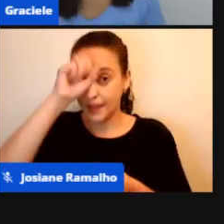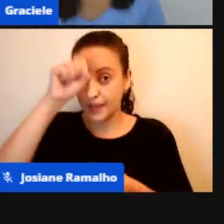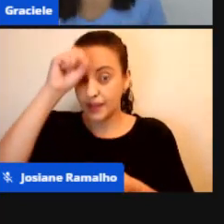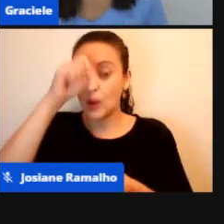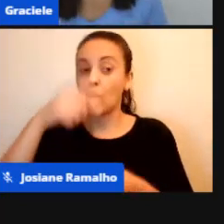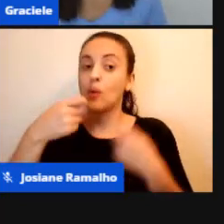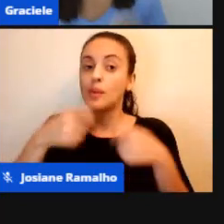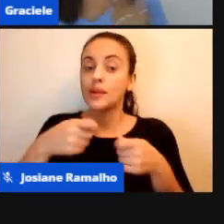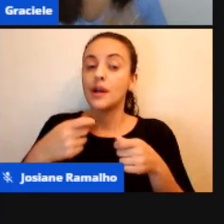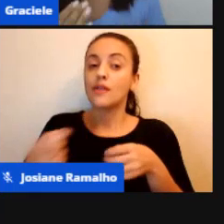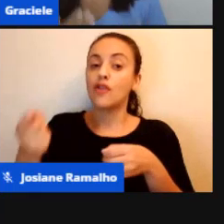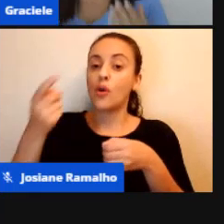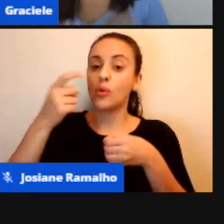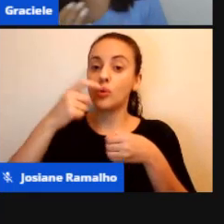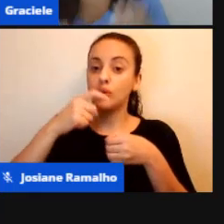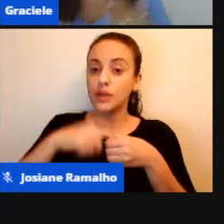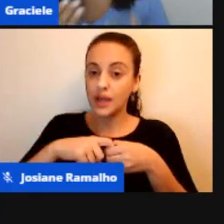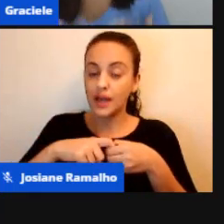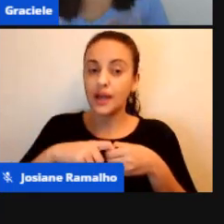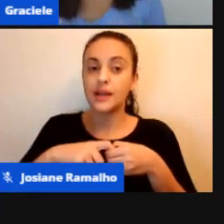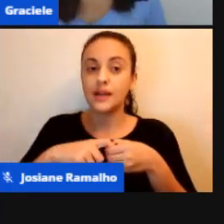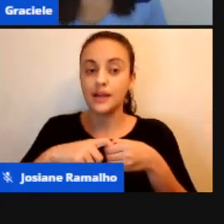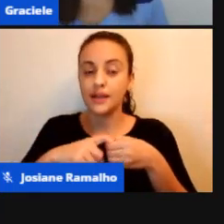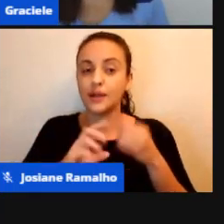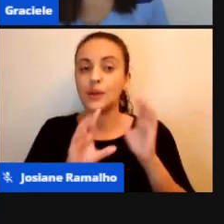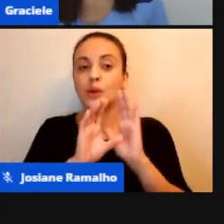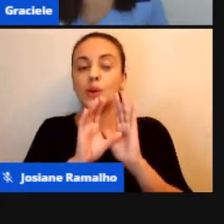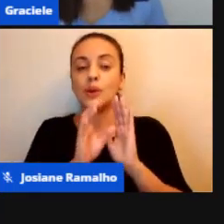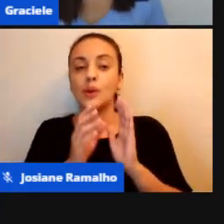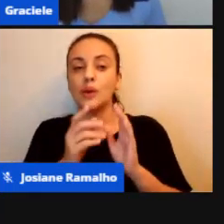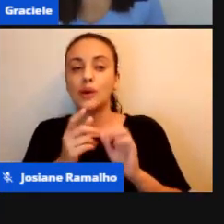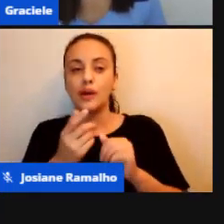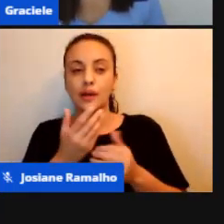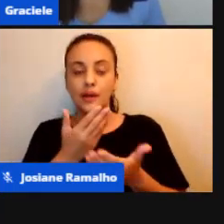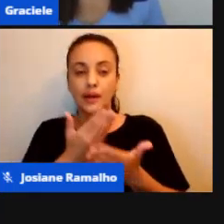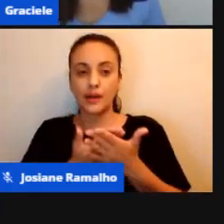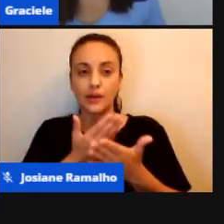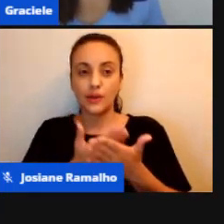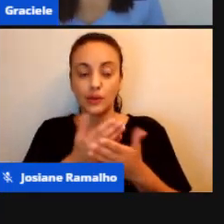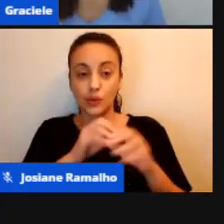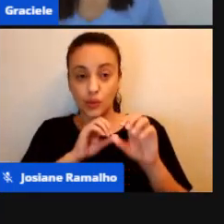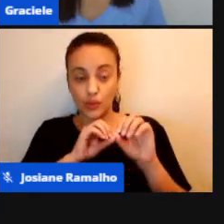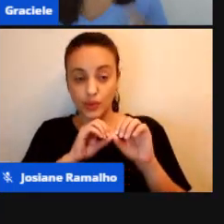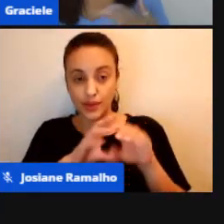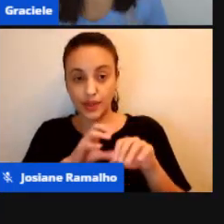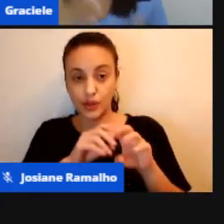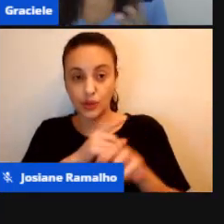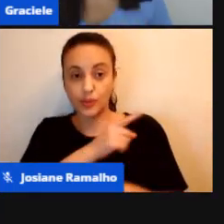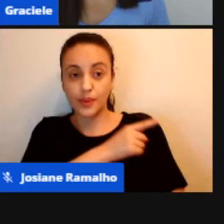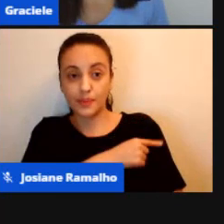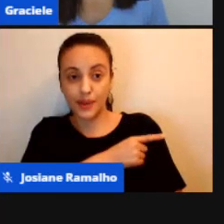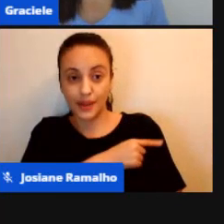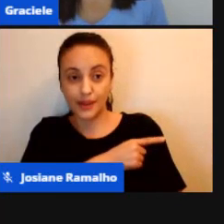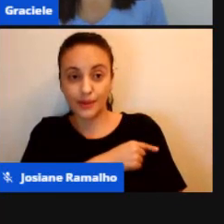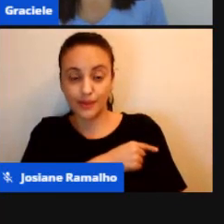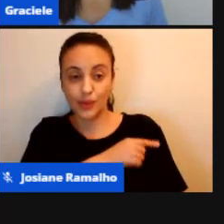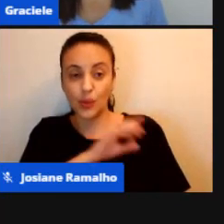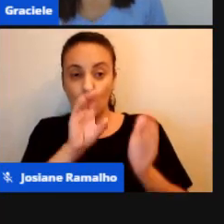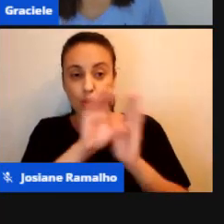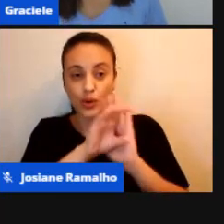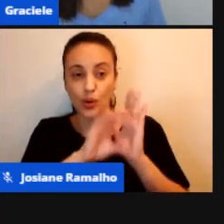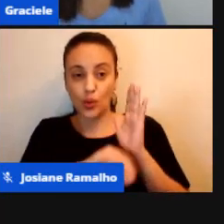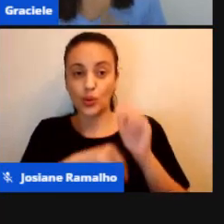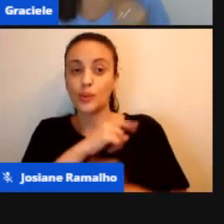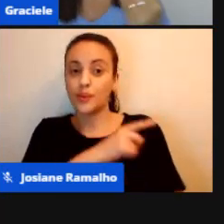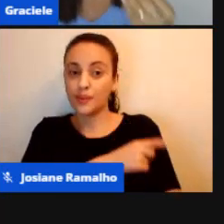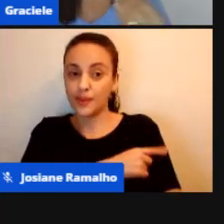retomar muita coisa do primeiro ano, e começar desde o começo.